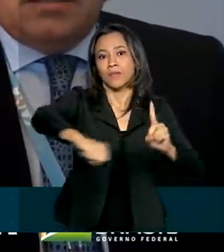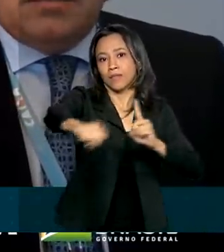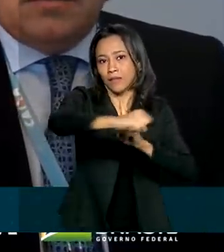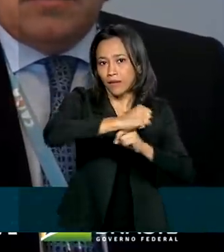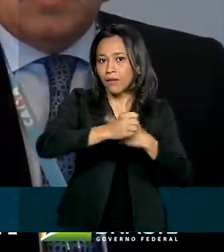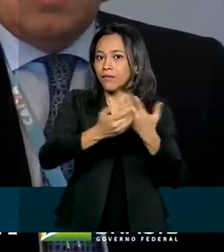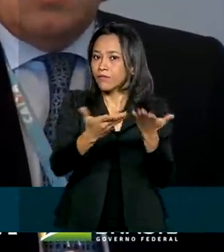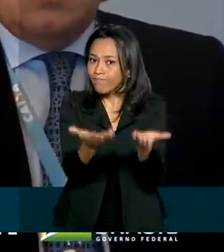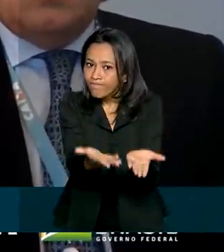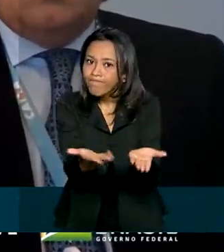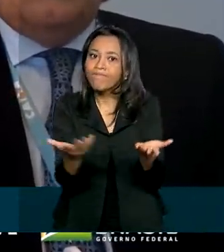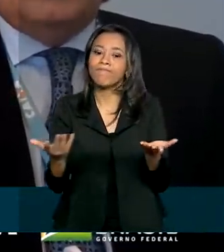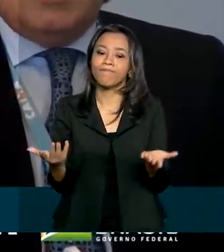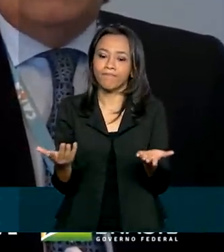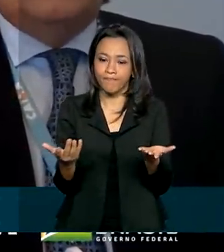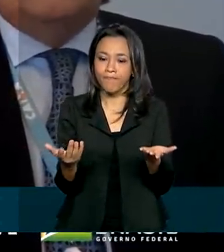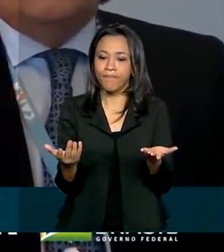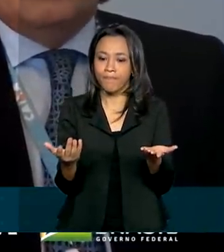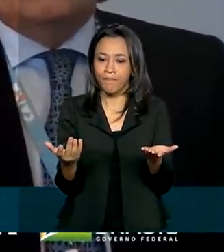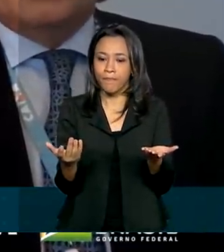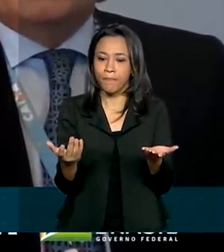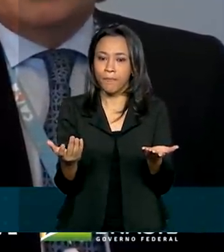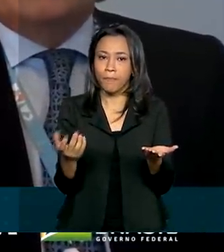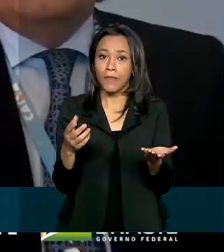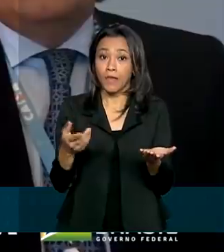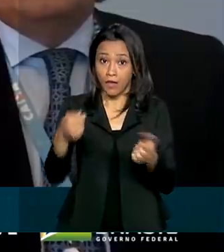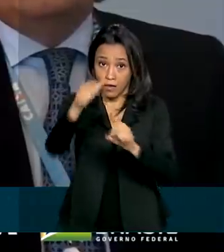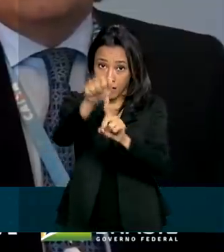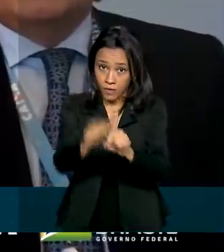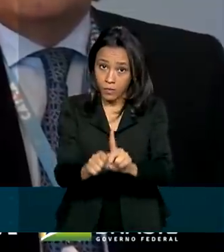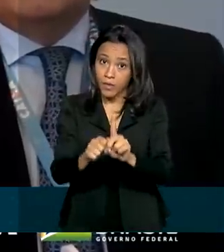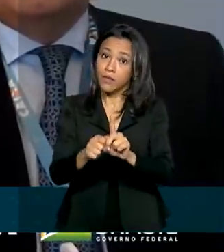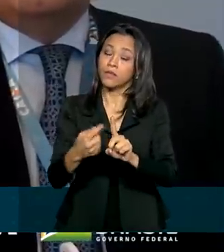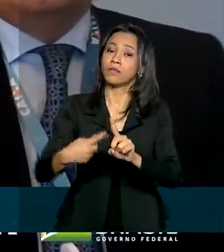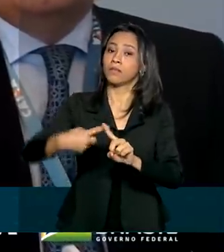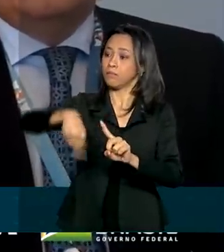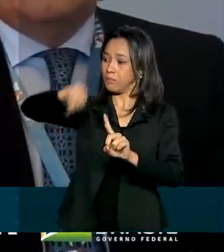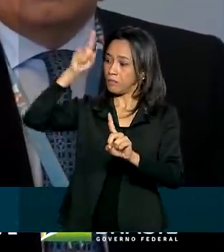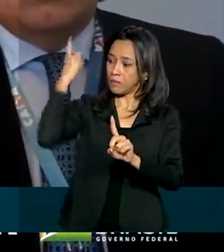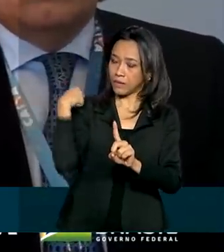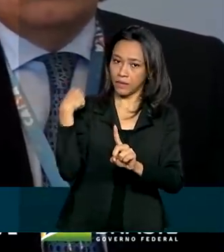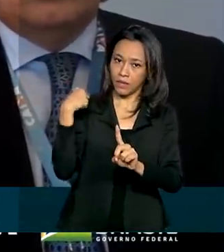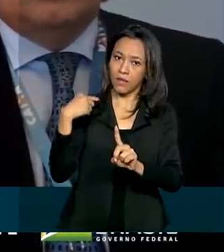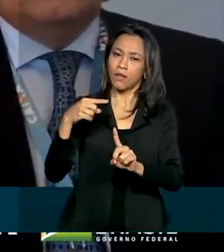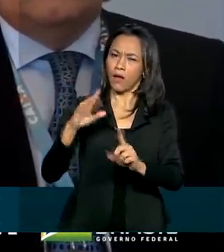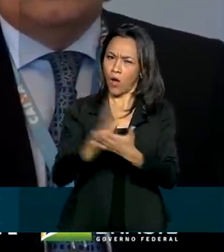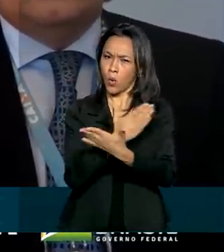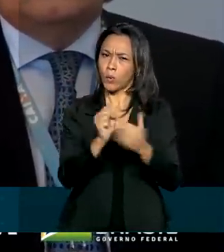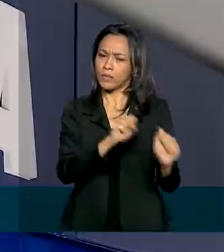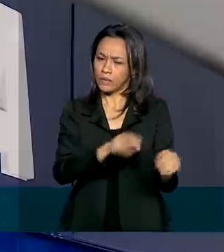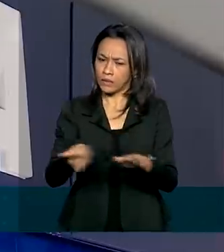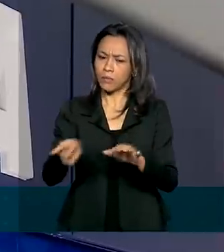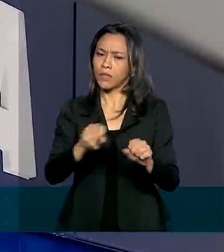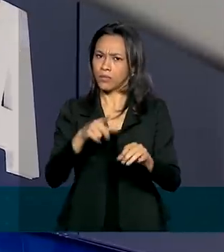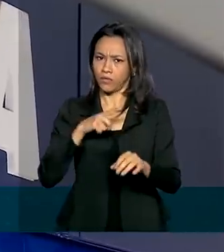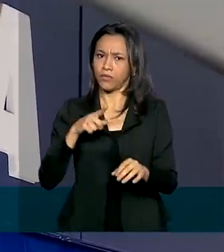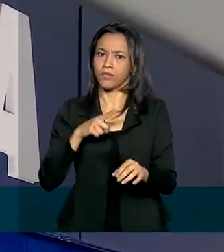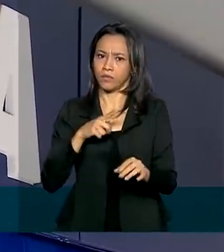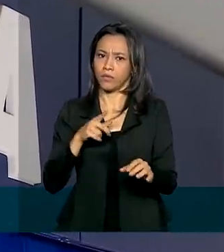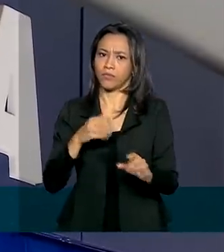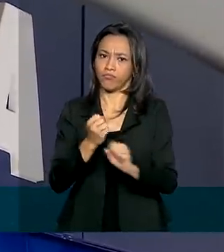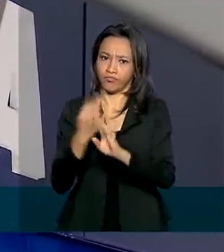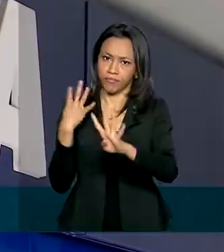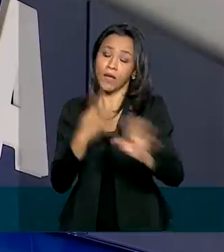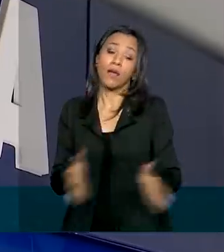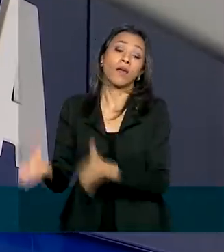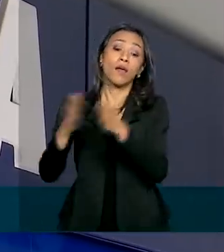correta, dado que no mês passado, durante uma semana, nós tivemos alguns dias de filas. De acordo com a